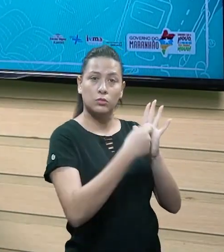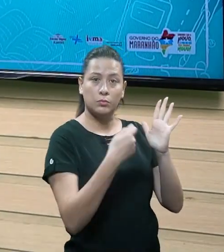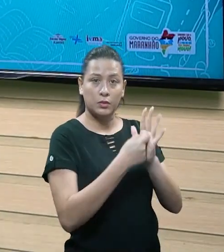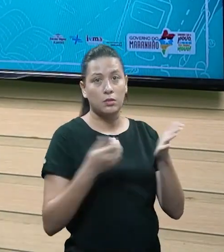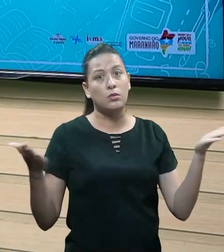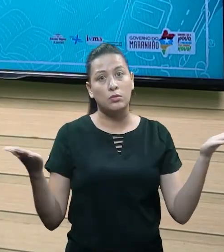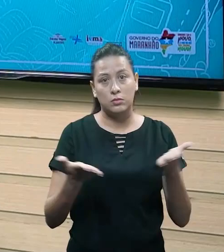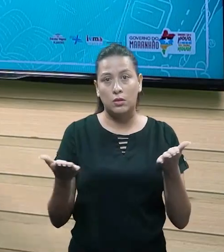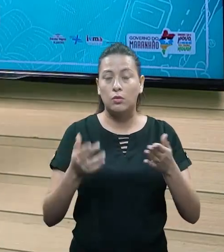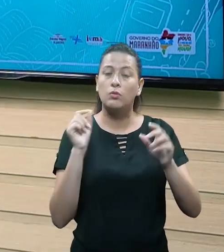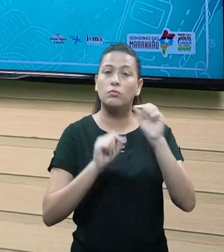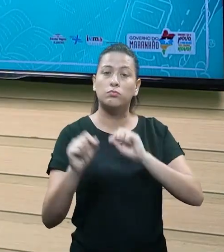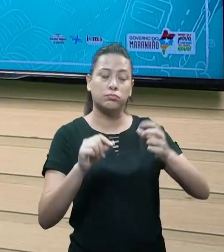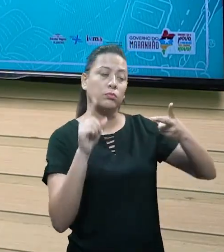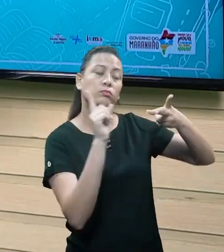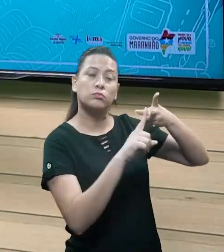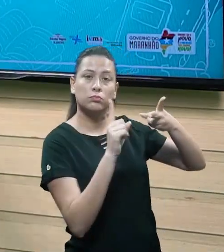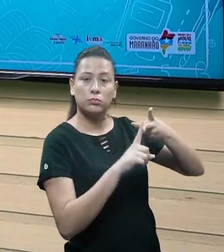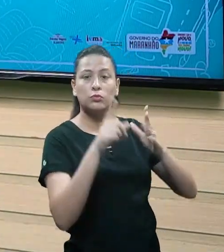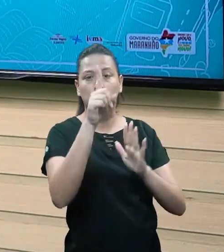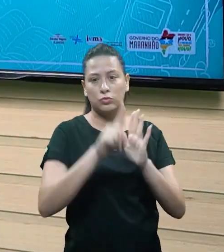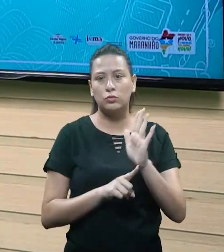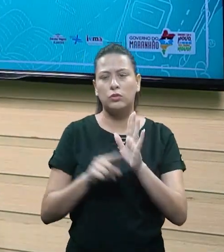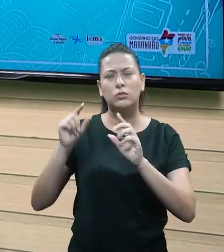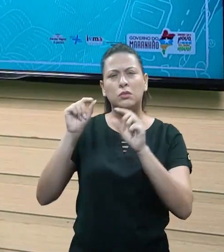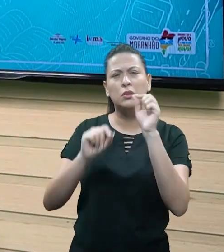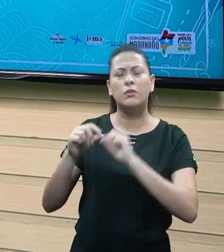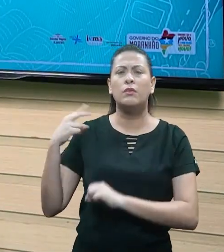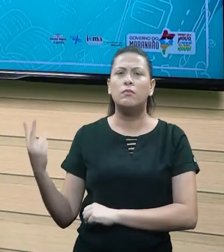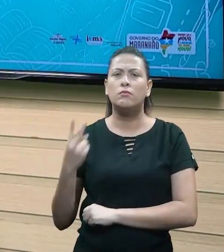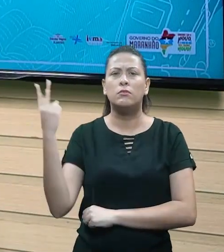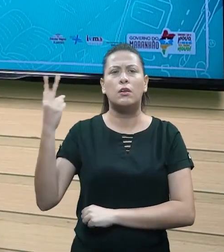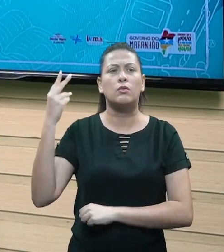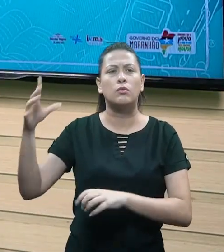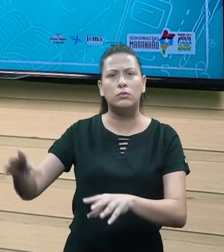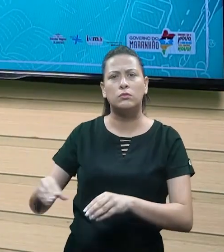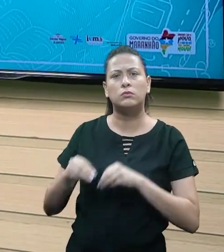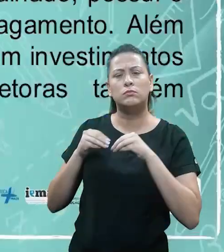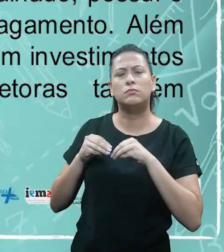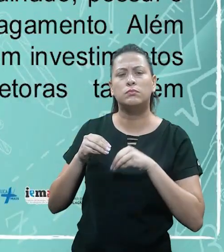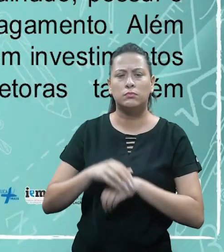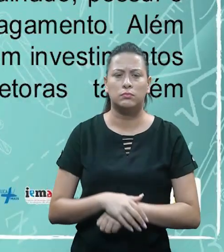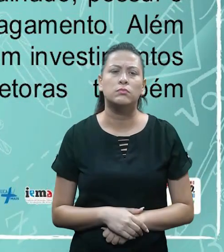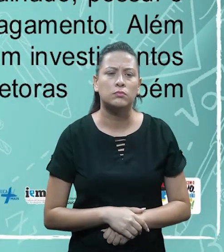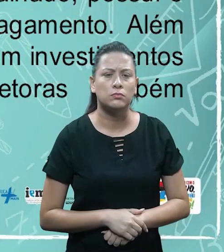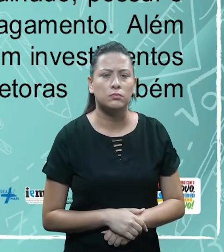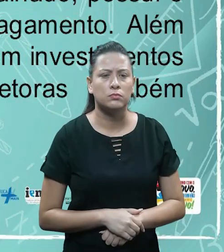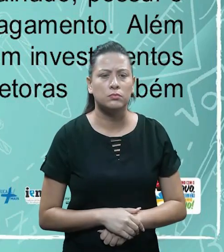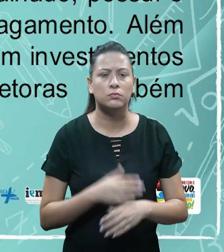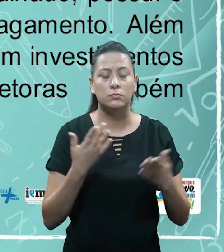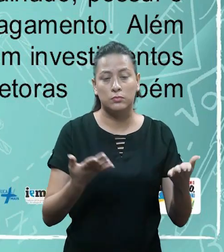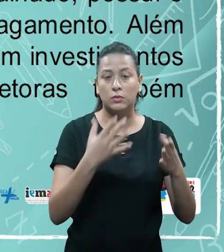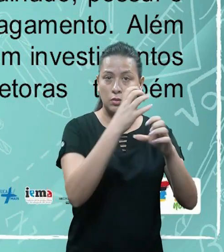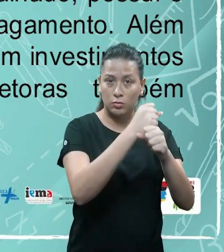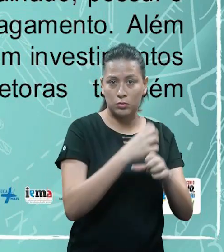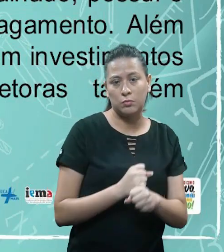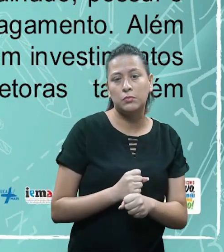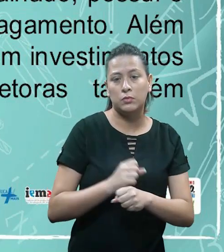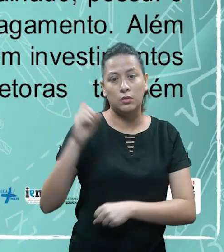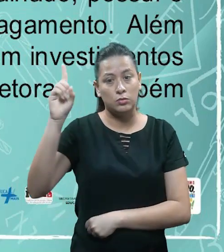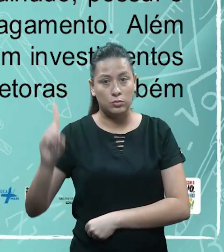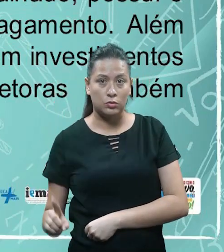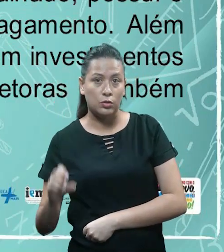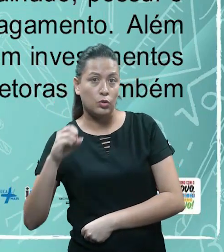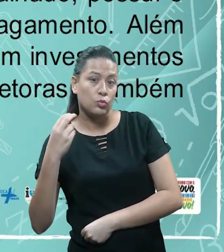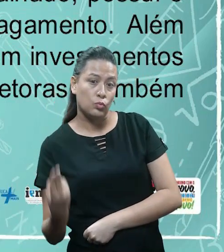Agora nós vamos falar dos direitos, que aqui colocou entre parênteses, tá? Valores a receber. Vamos ver o que é que diz, ó. Em contabilidade,